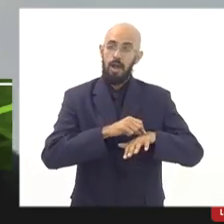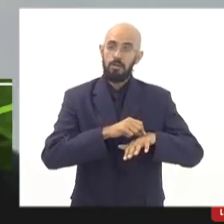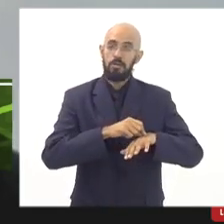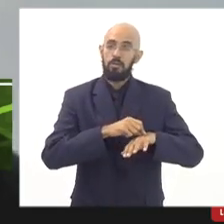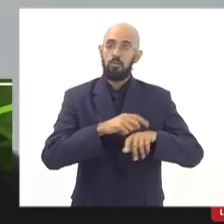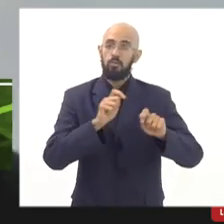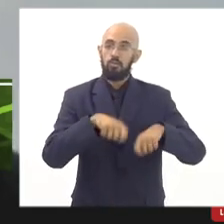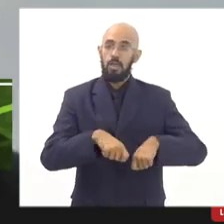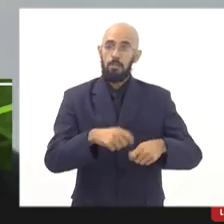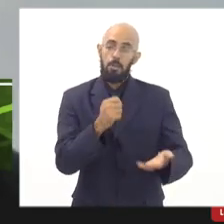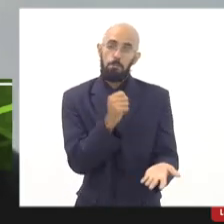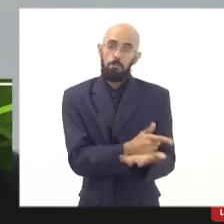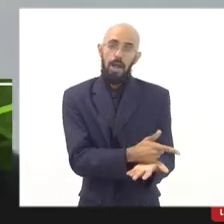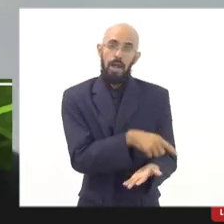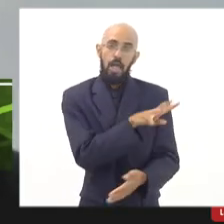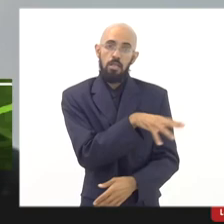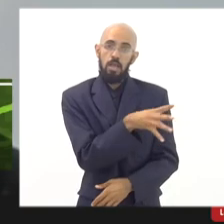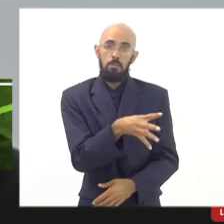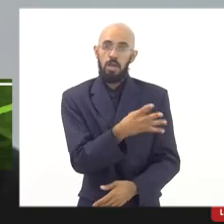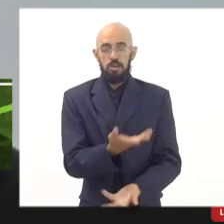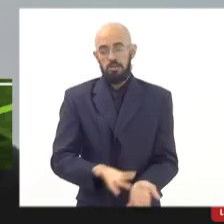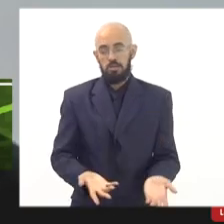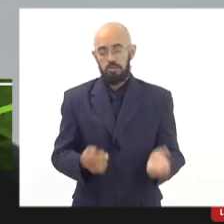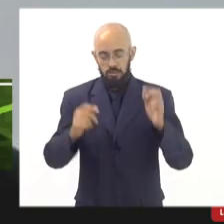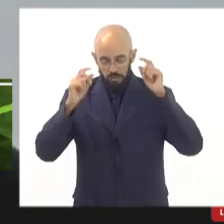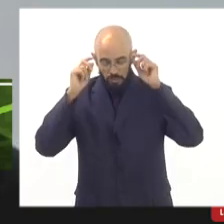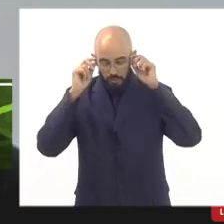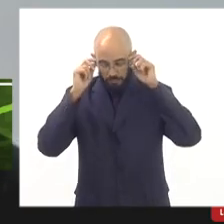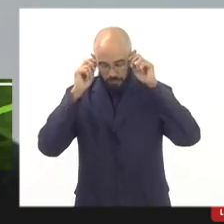conseguindo pagar o valor da tabela. Então,